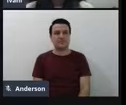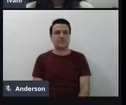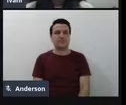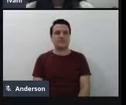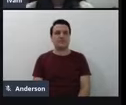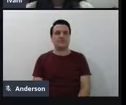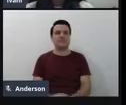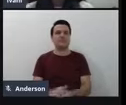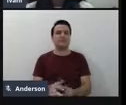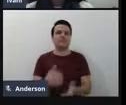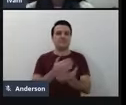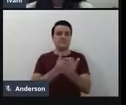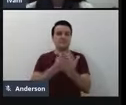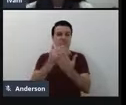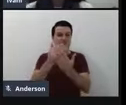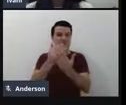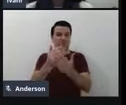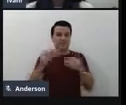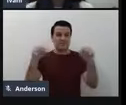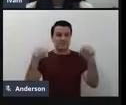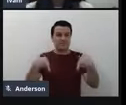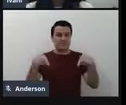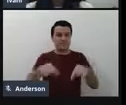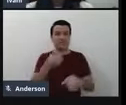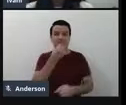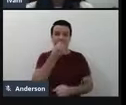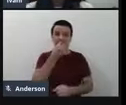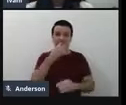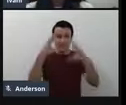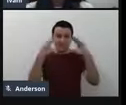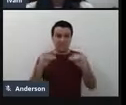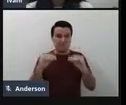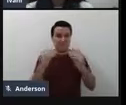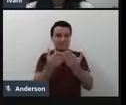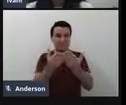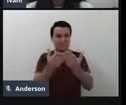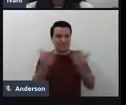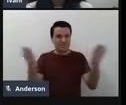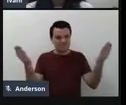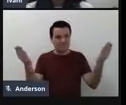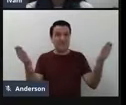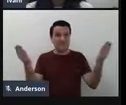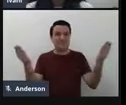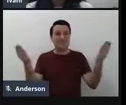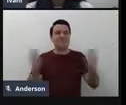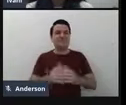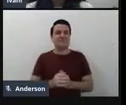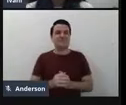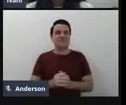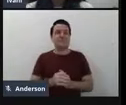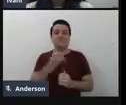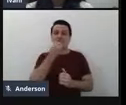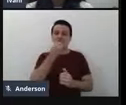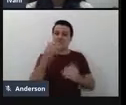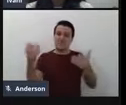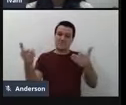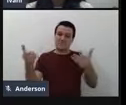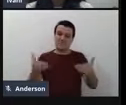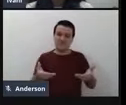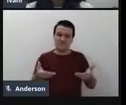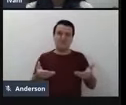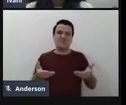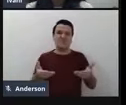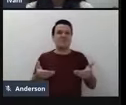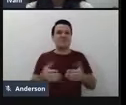iniciando aqui, pessoal, então, uma boa noite. Boa noite a todos e a todas. Sejam muito bem-vindos